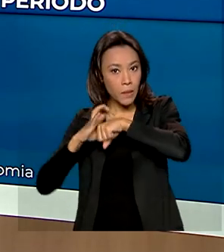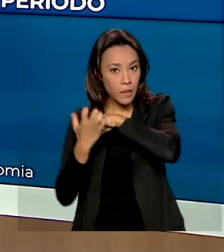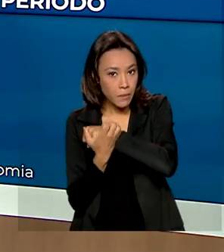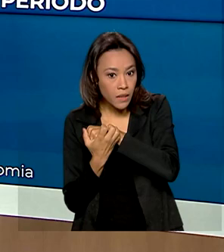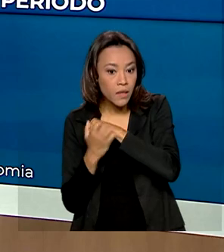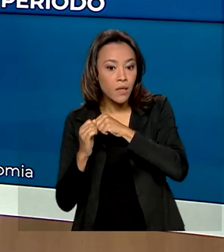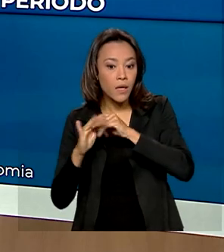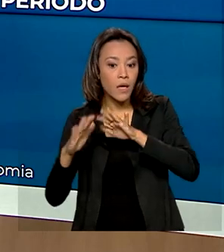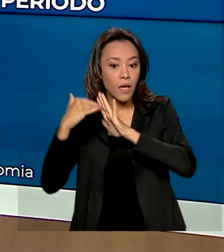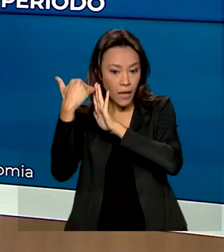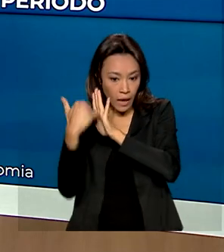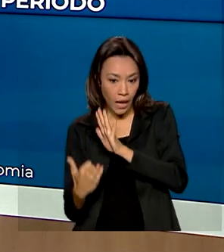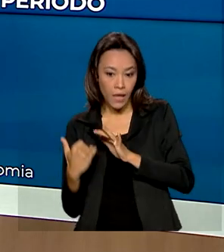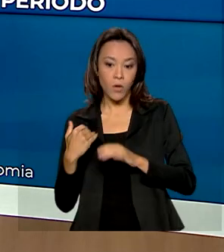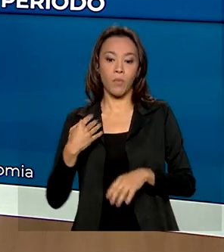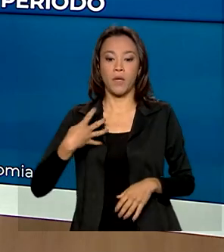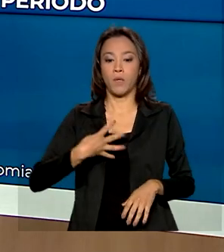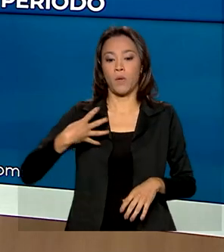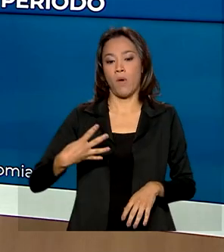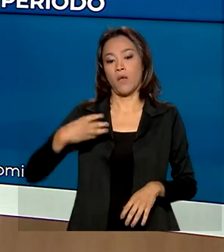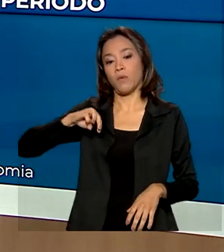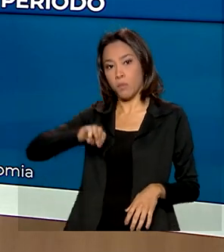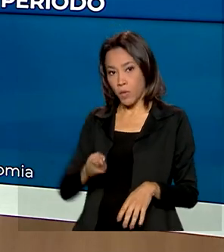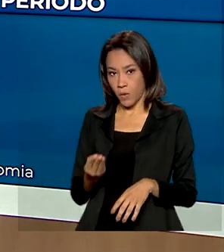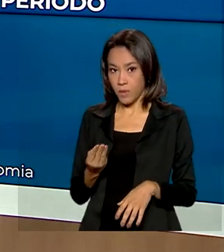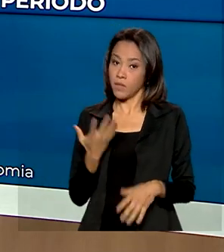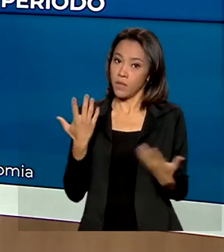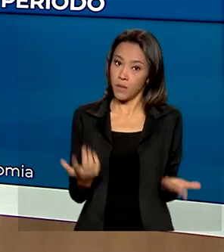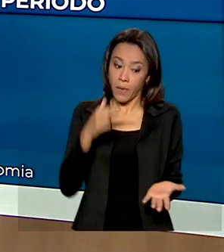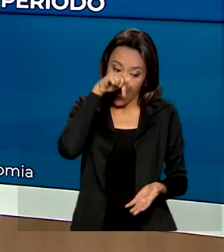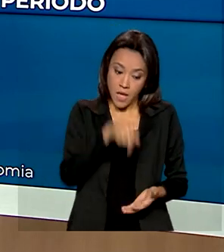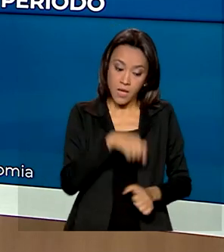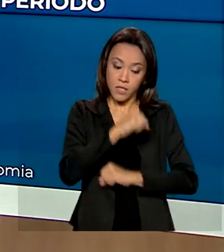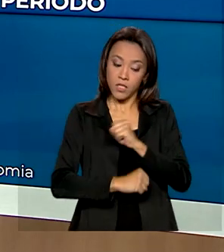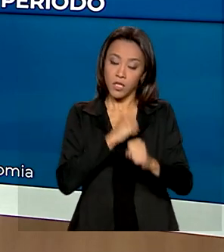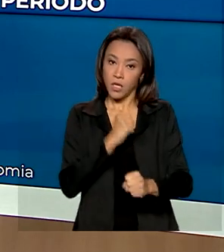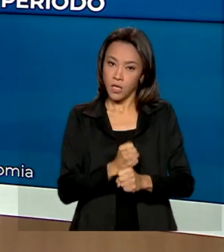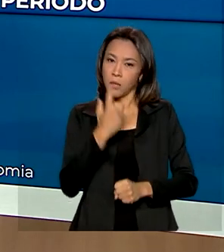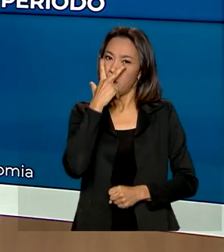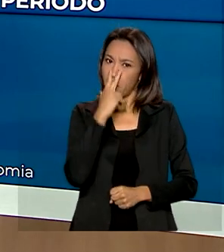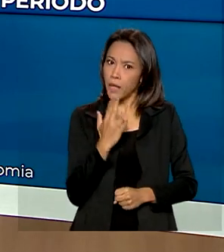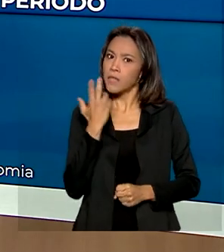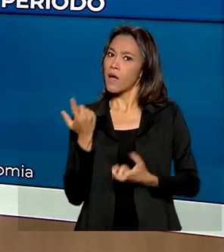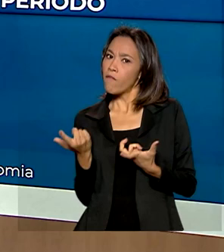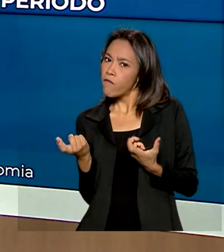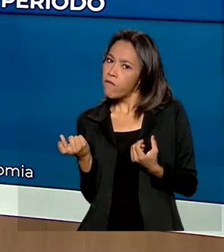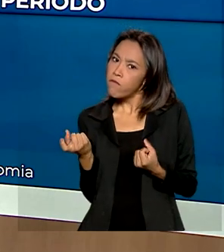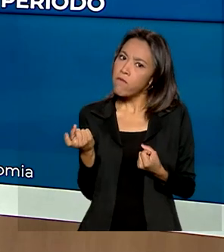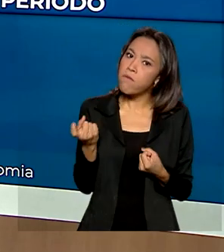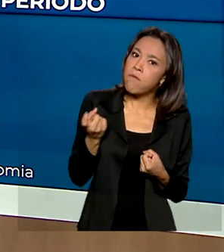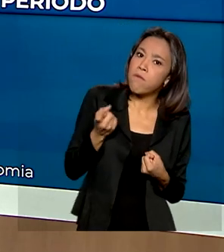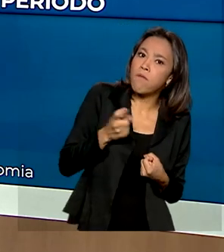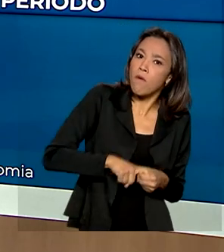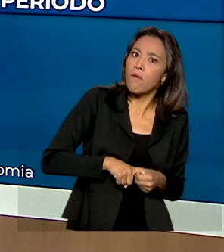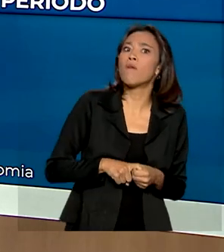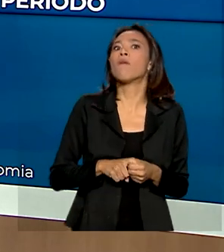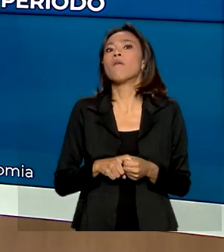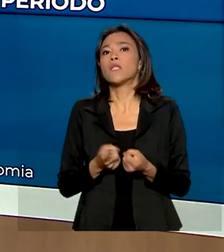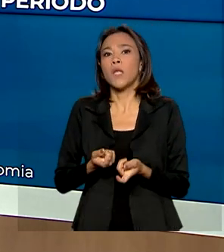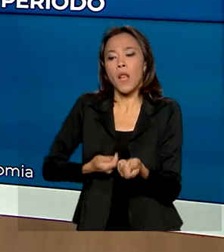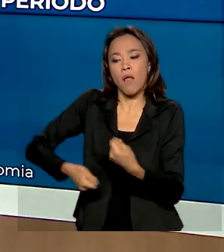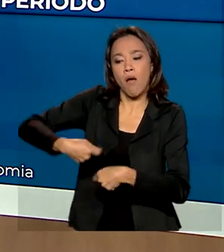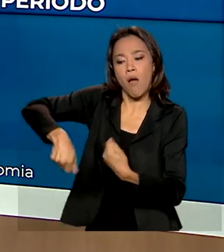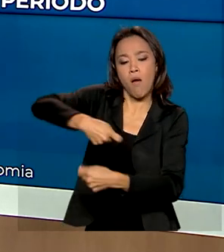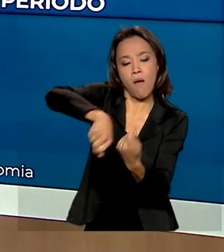caiu então para 44 milhões. No entanto, esse ano já está se observando uma retomada desses negócios,